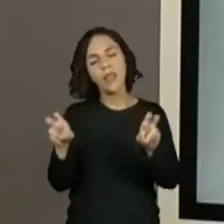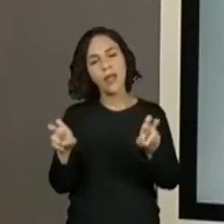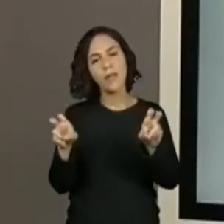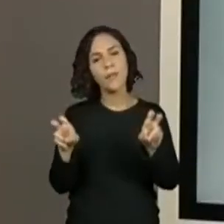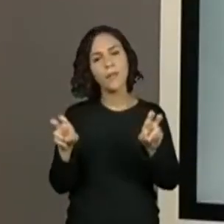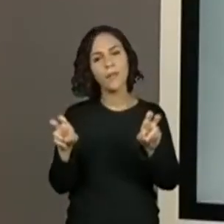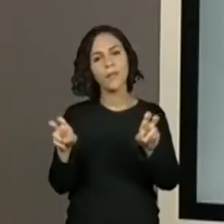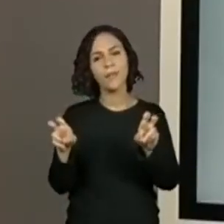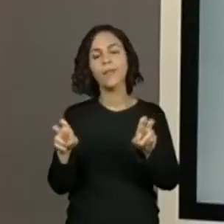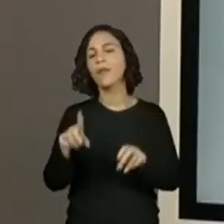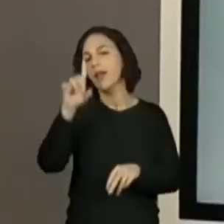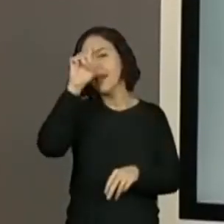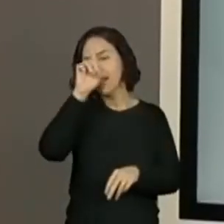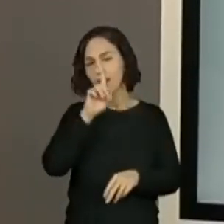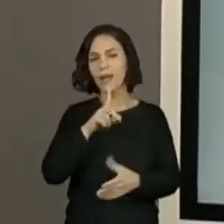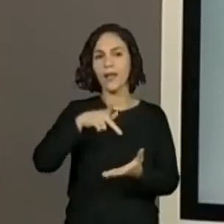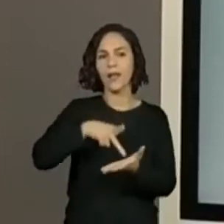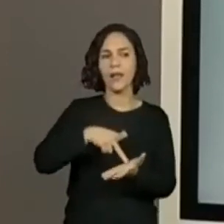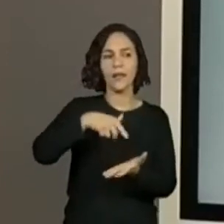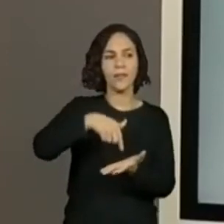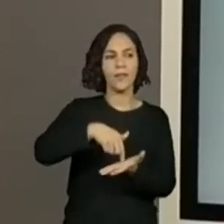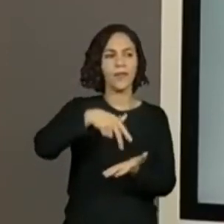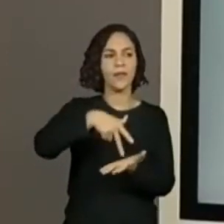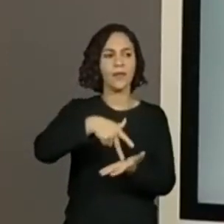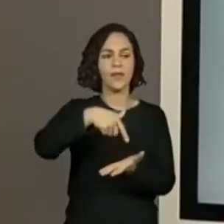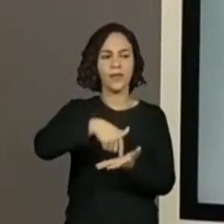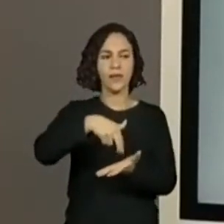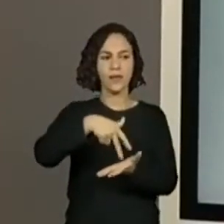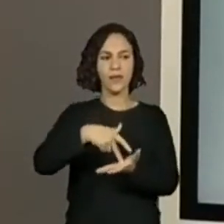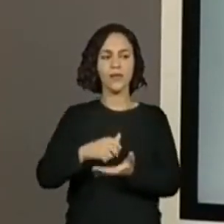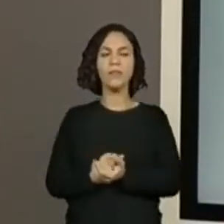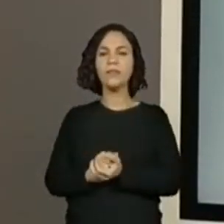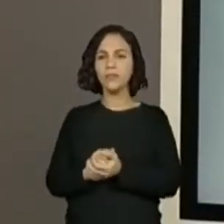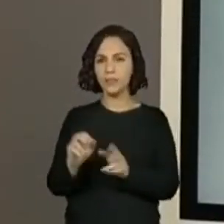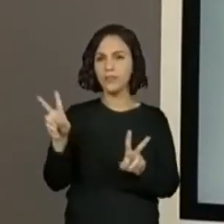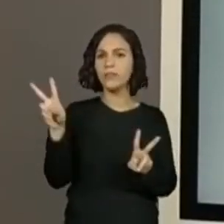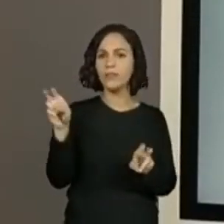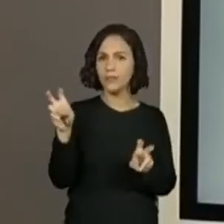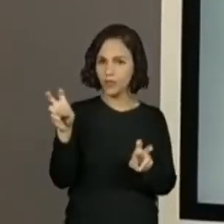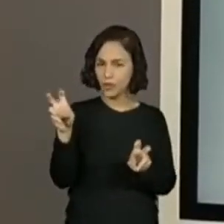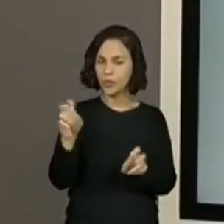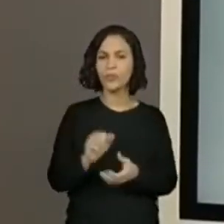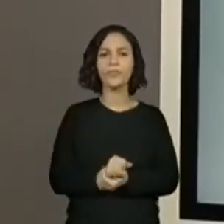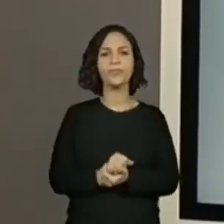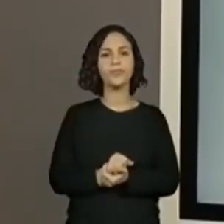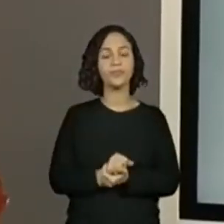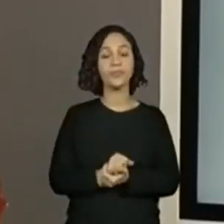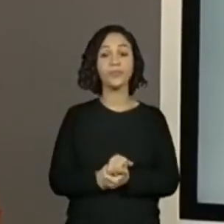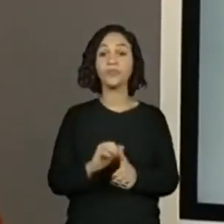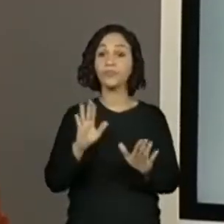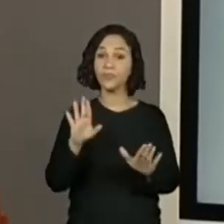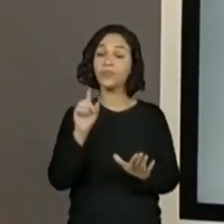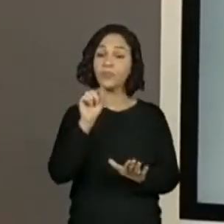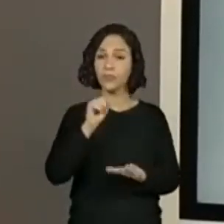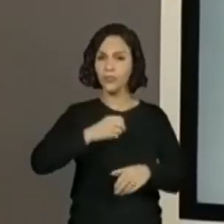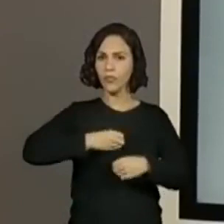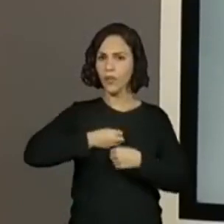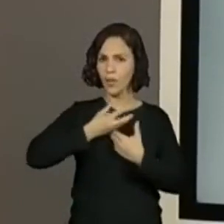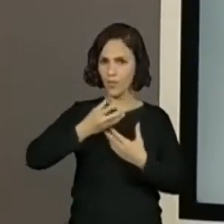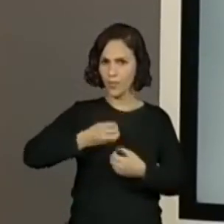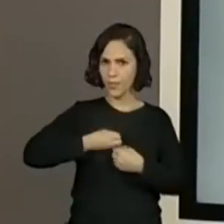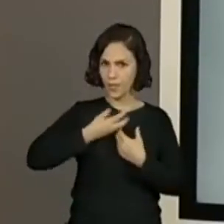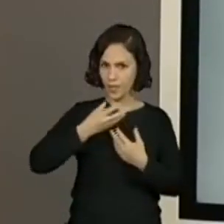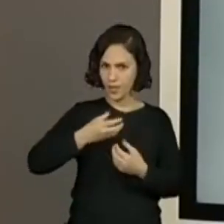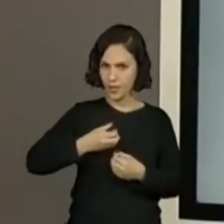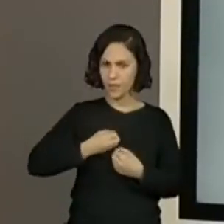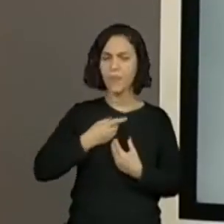o tema amarelinha. Como ele está organizado? Um poema, ele vem apresentado para